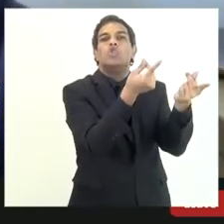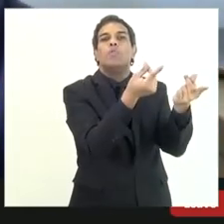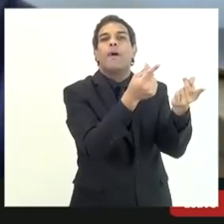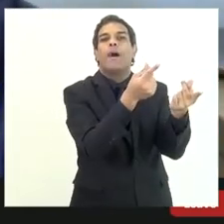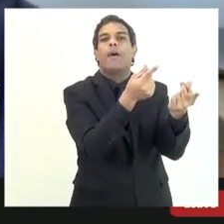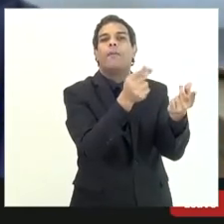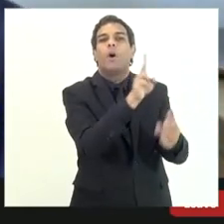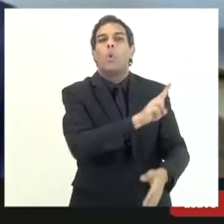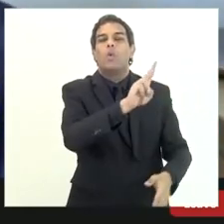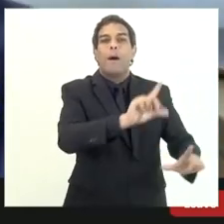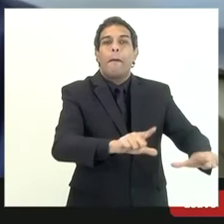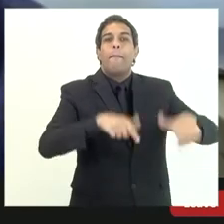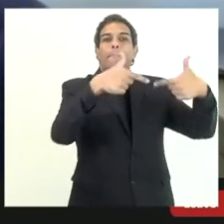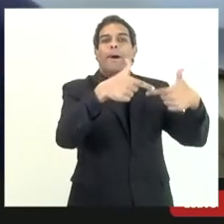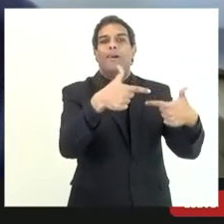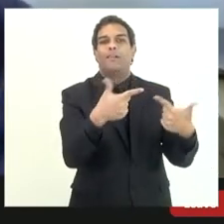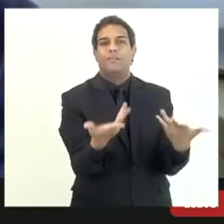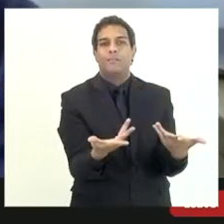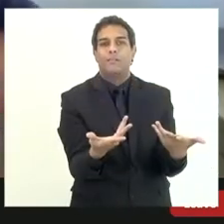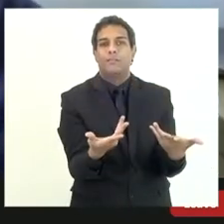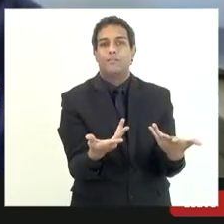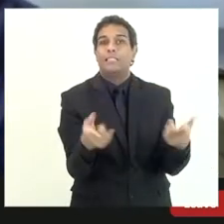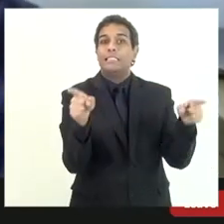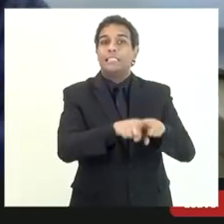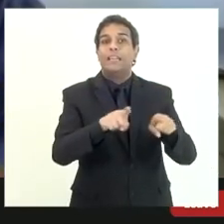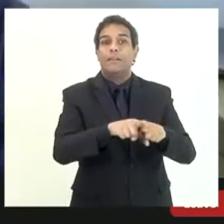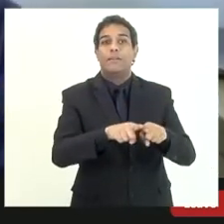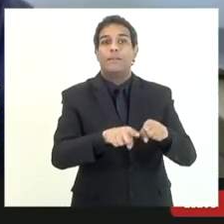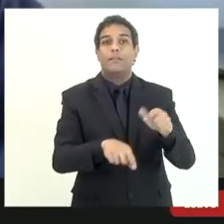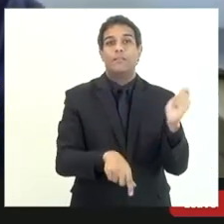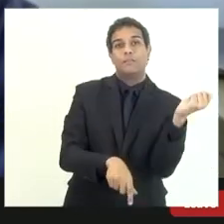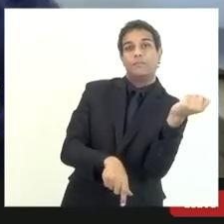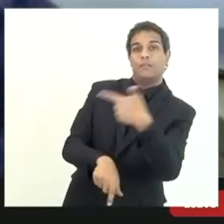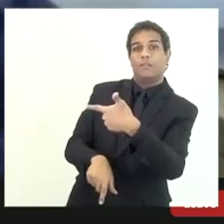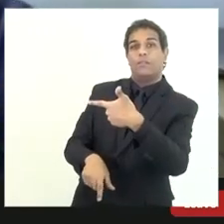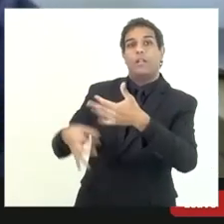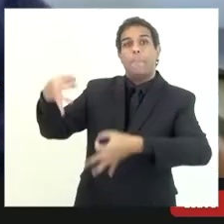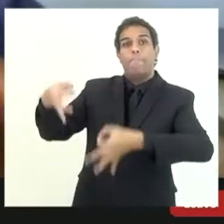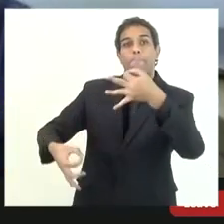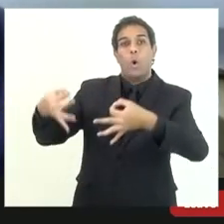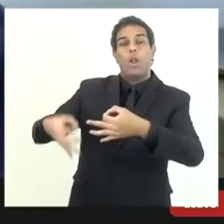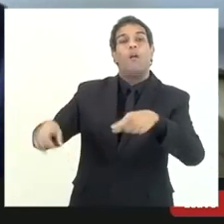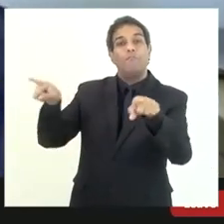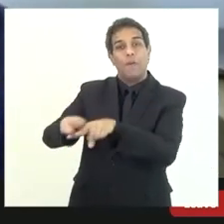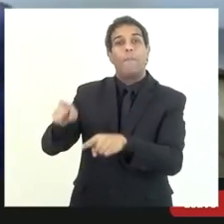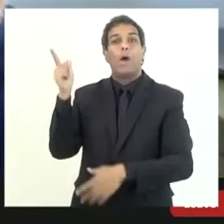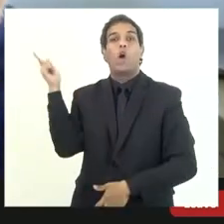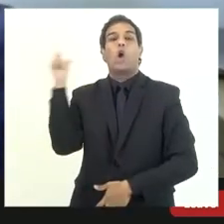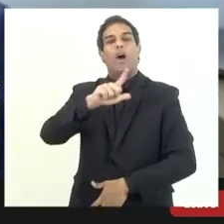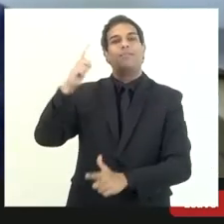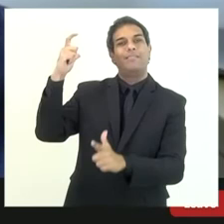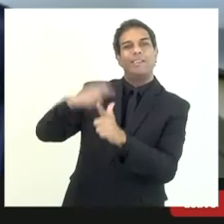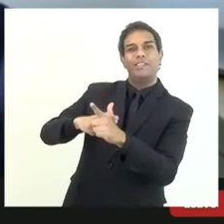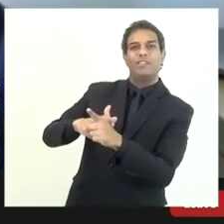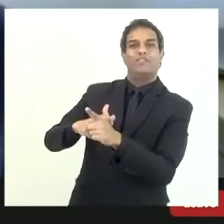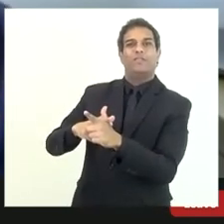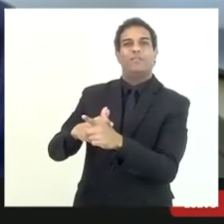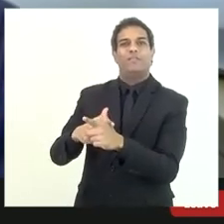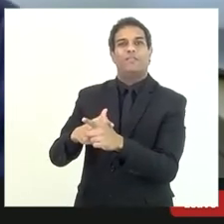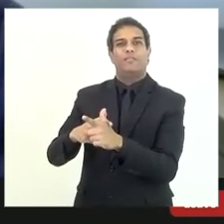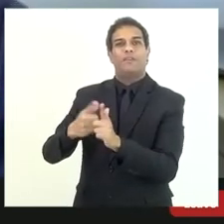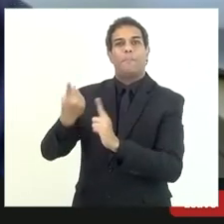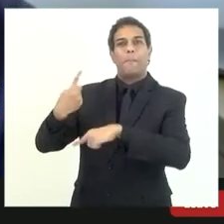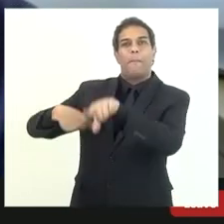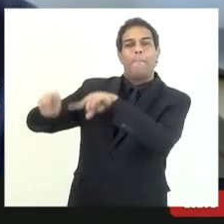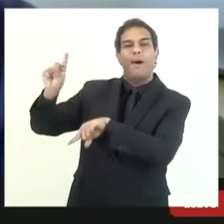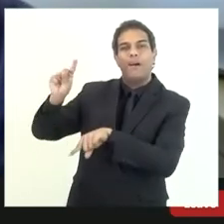aplicado e ganha até o tribunal porque tem um percentualzinho desse também desse recurso da aplicação